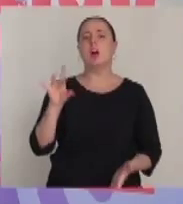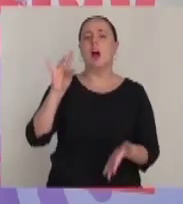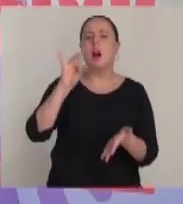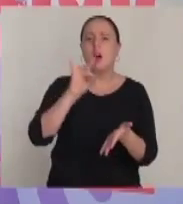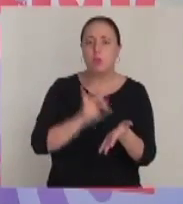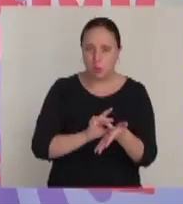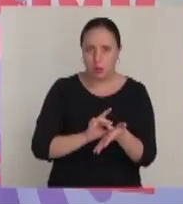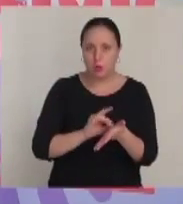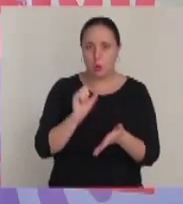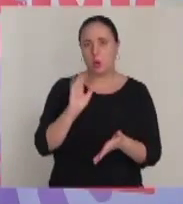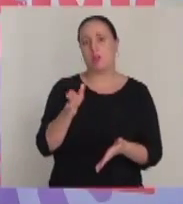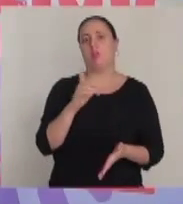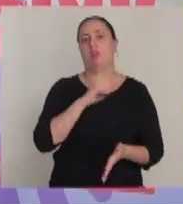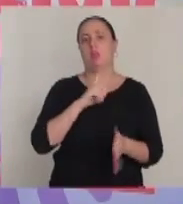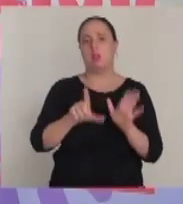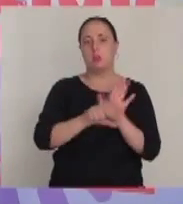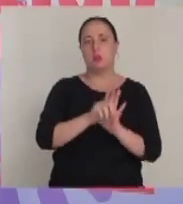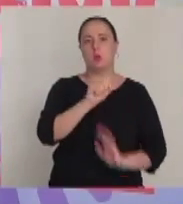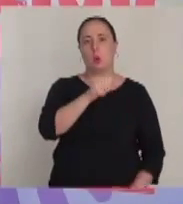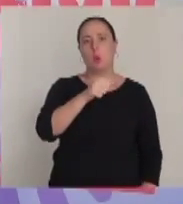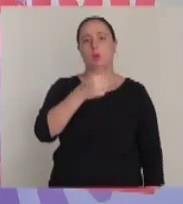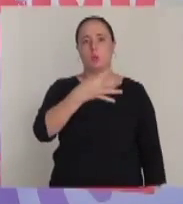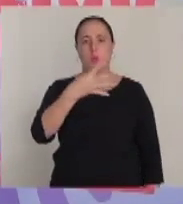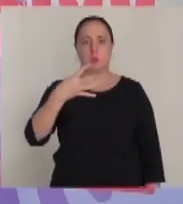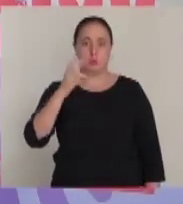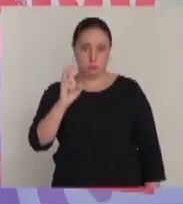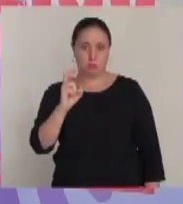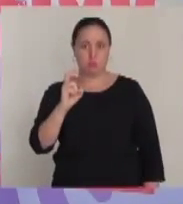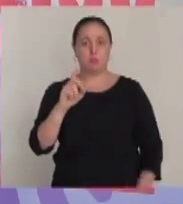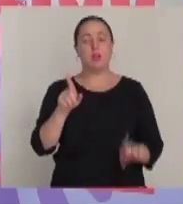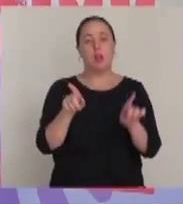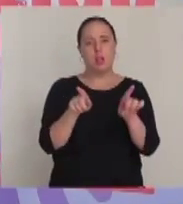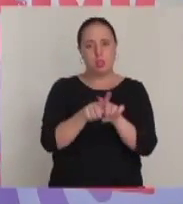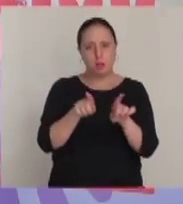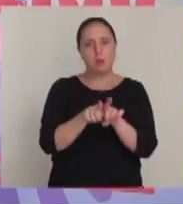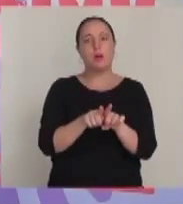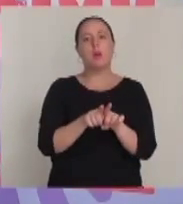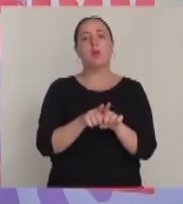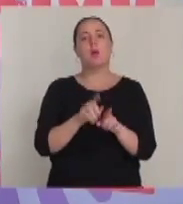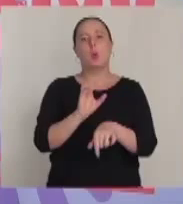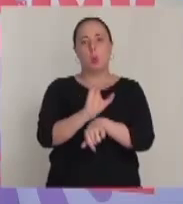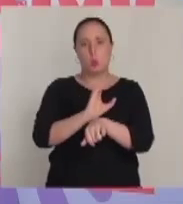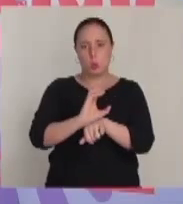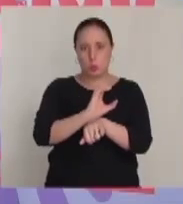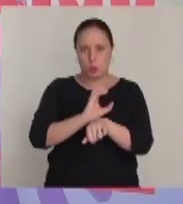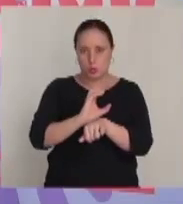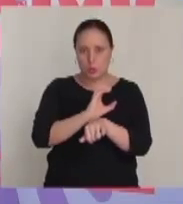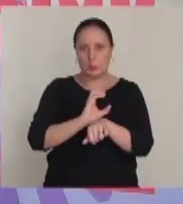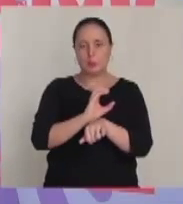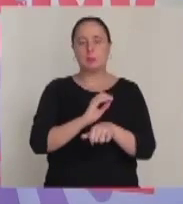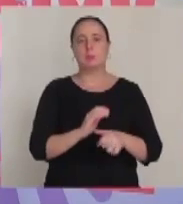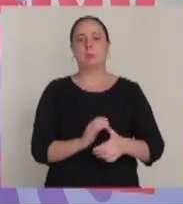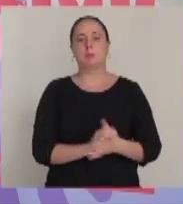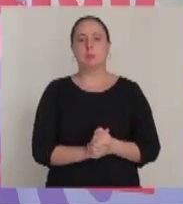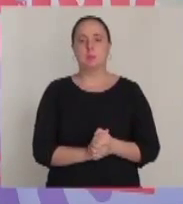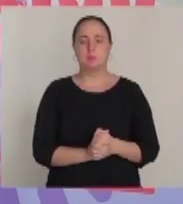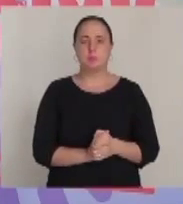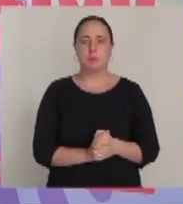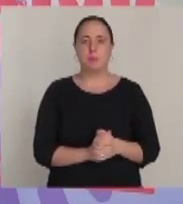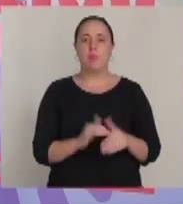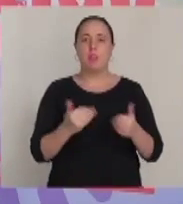catadores e catadoras, reafirmando o que está já na Lei 11.445 e, sobretudo, na